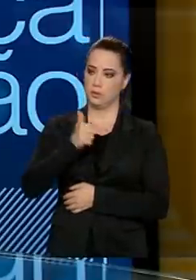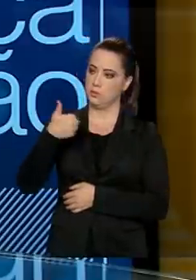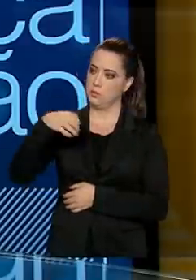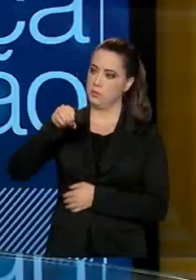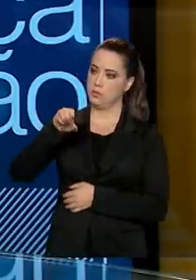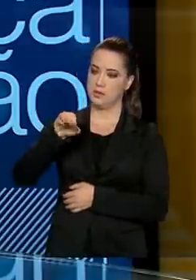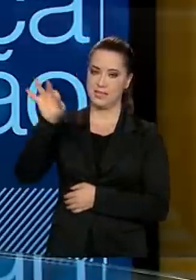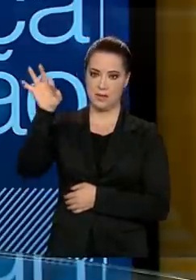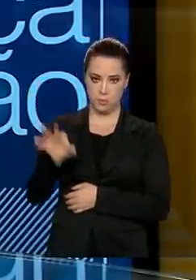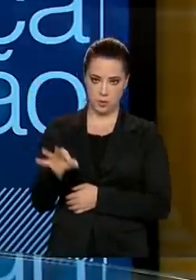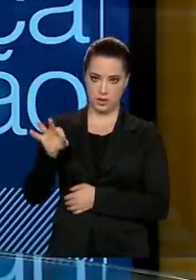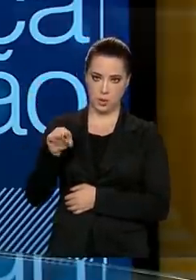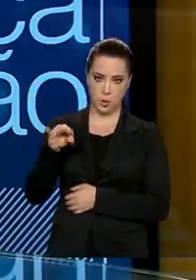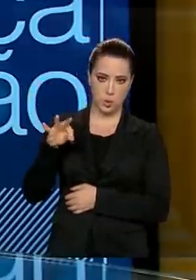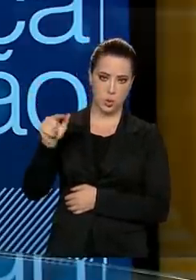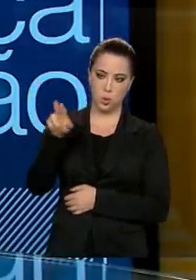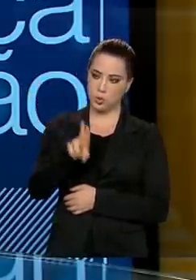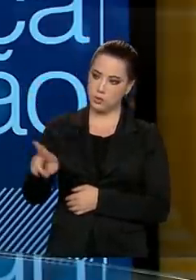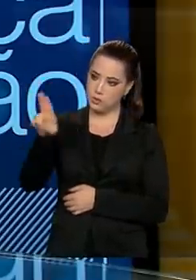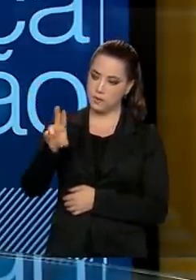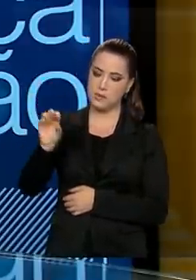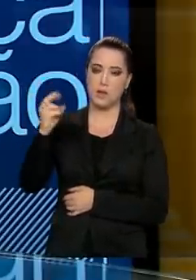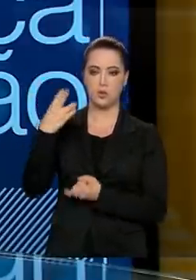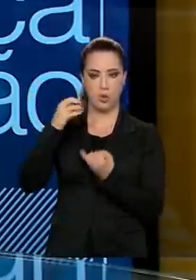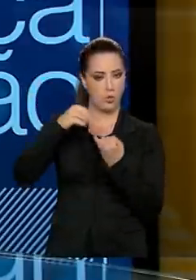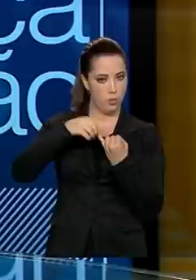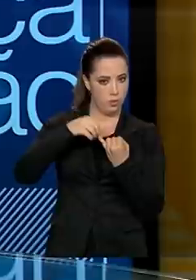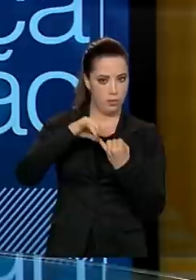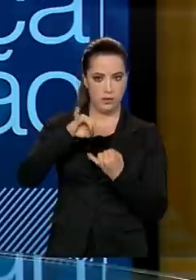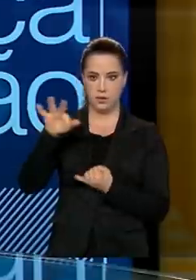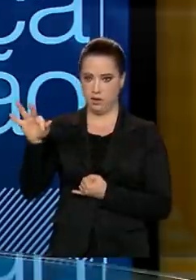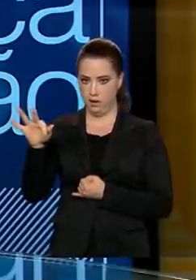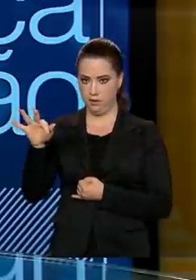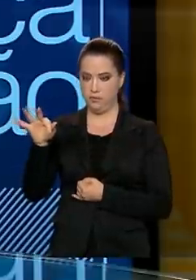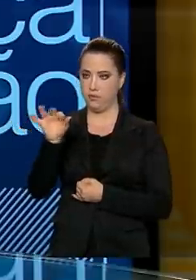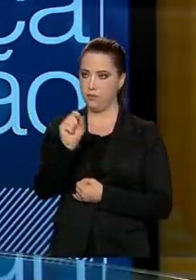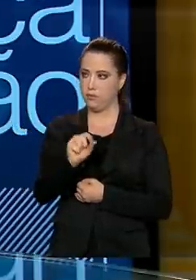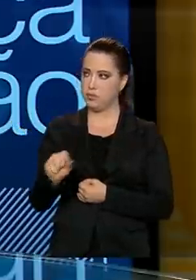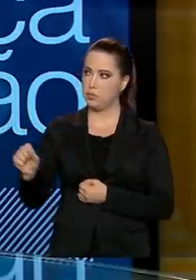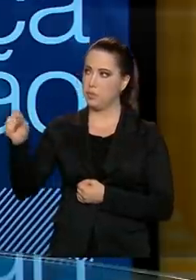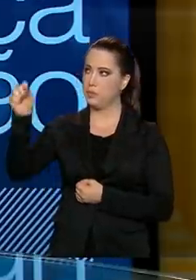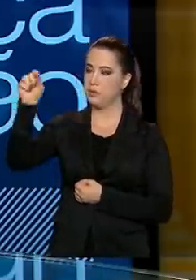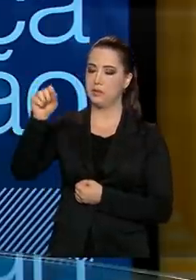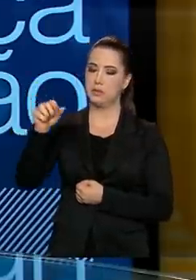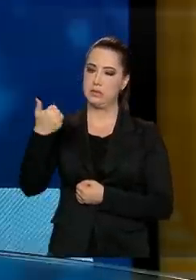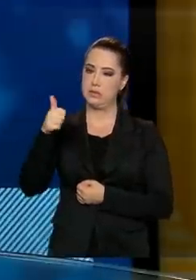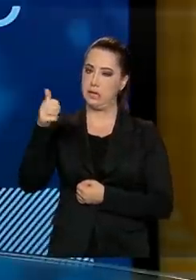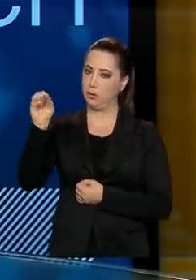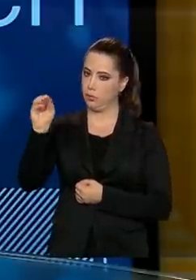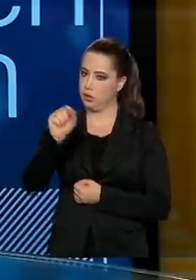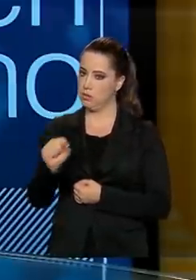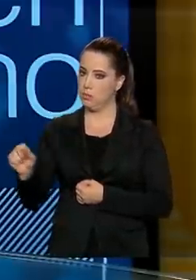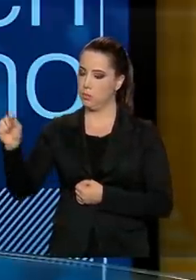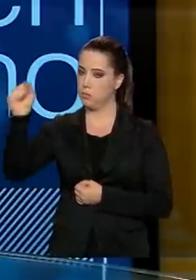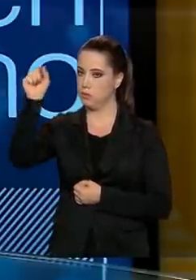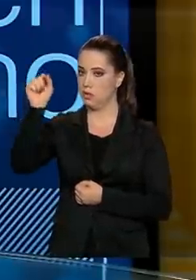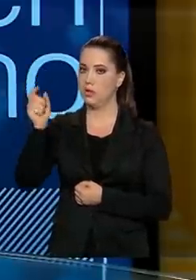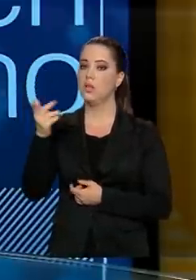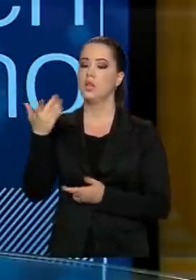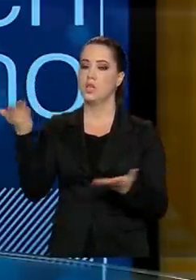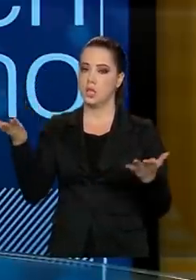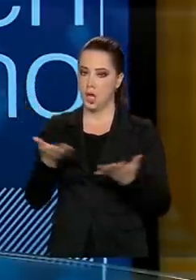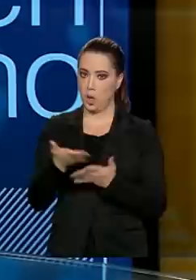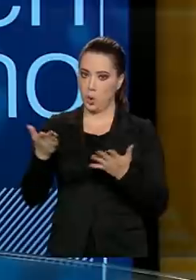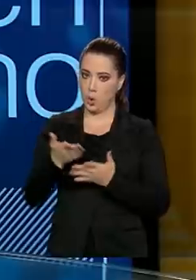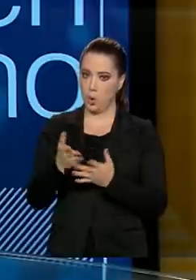universidades federais e dos institutos federais, totaliza 110 instituições que retornaram às aulas de